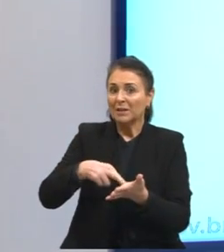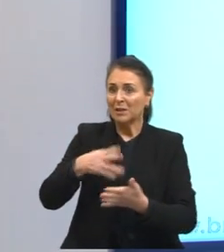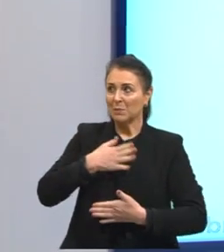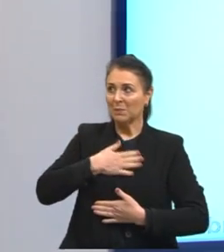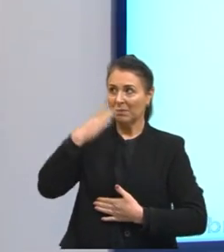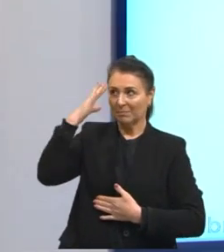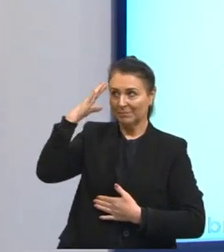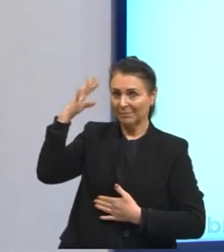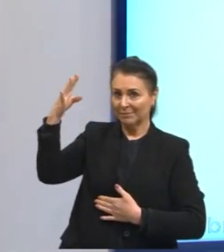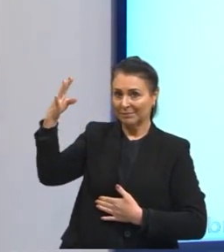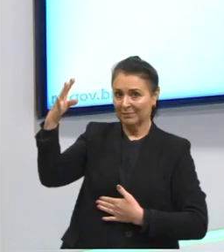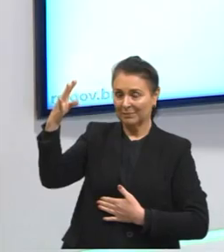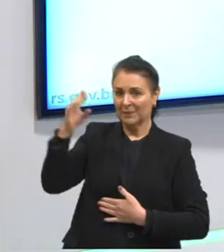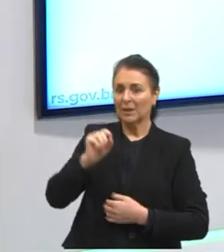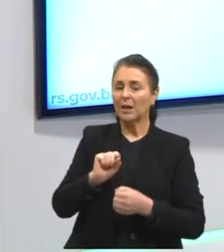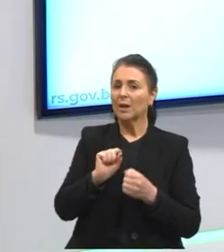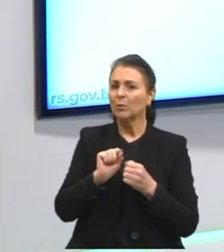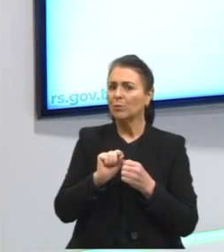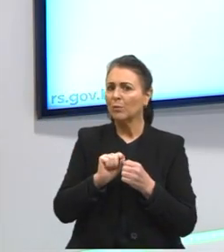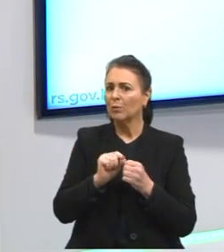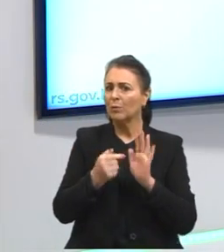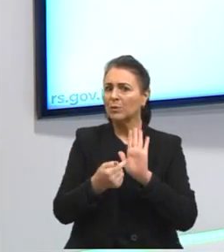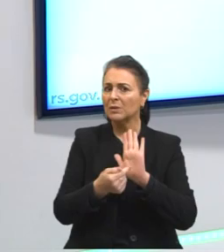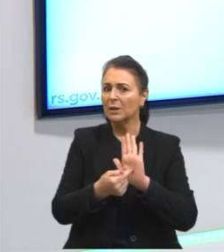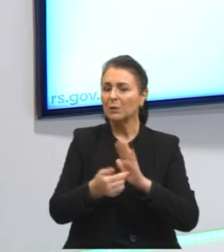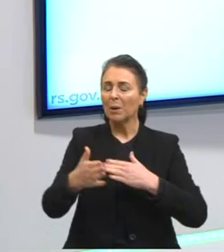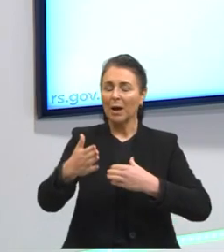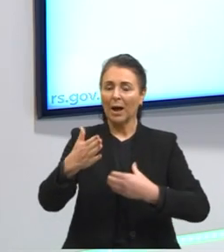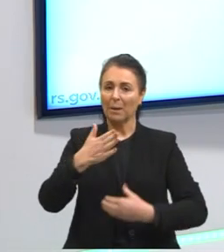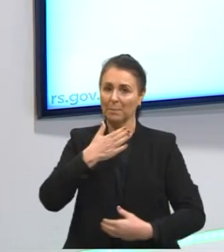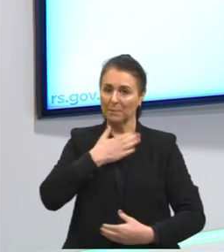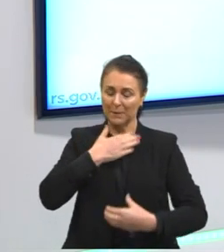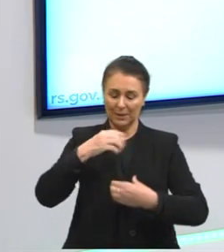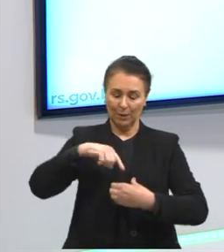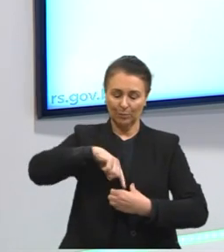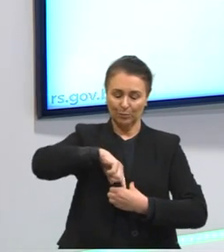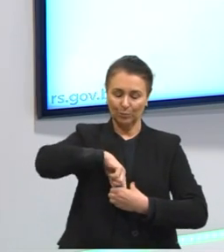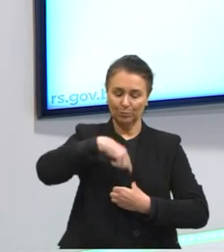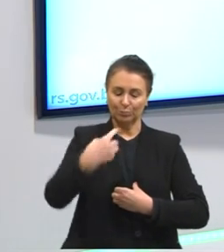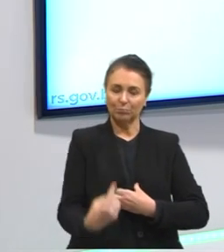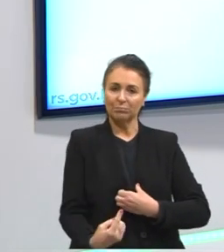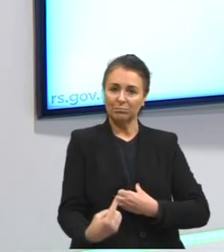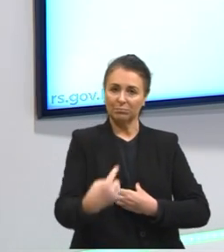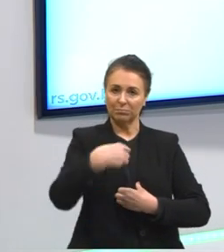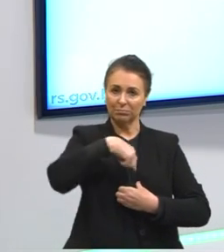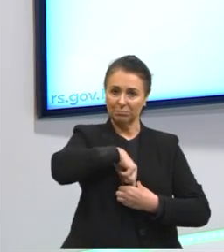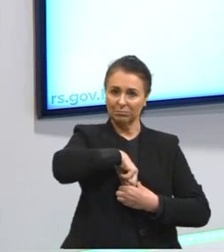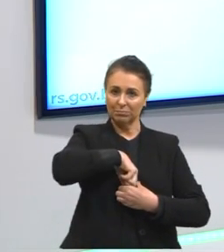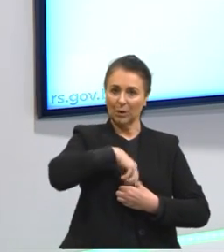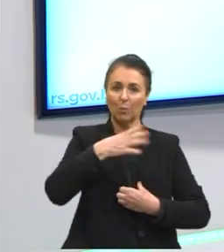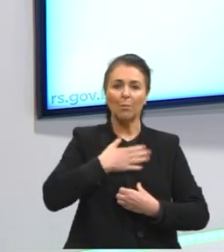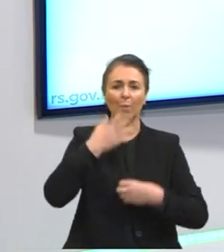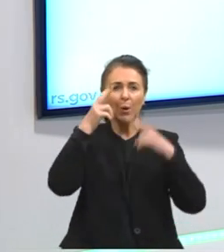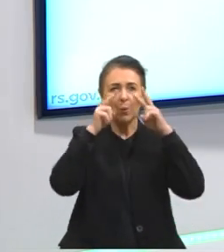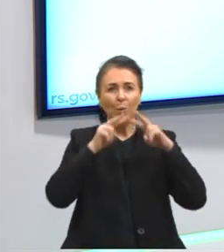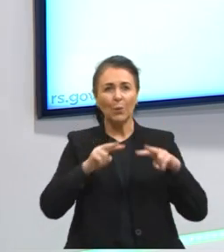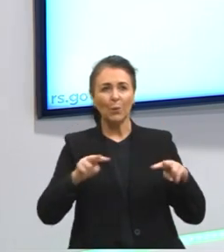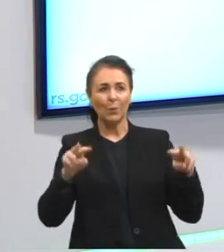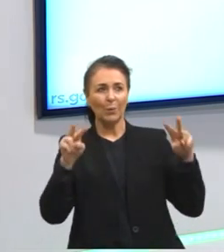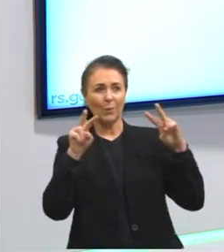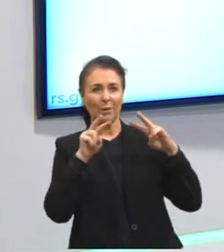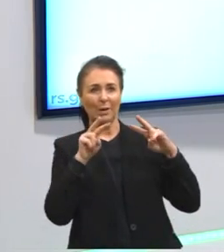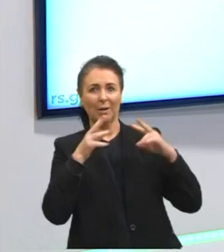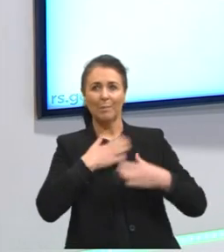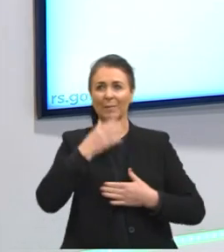eu estou trazendo aí a minha subjetividade, o meu ponto de vista, o meu olhar, a minha